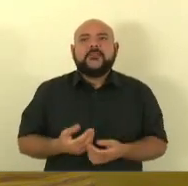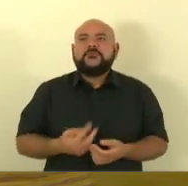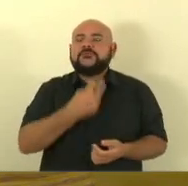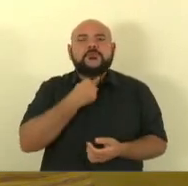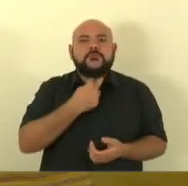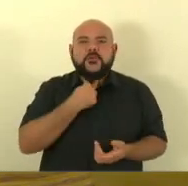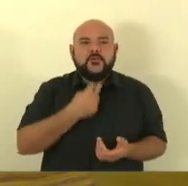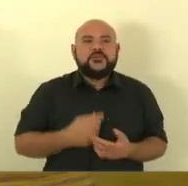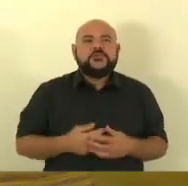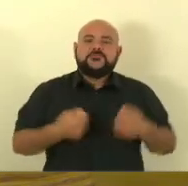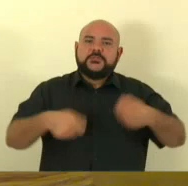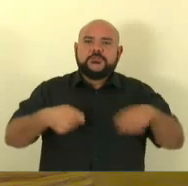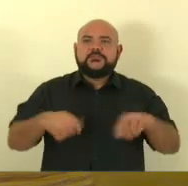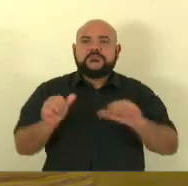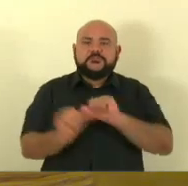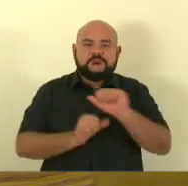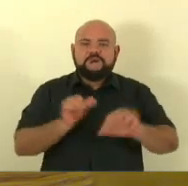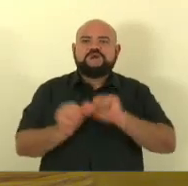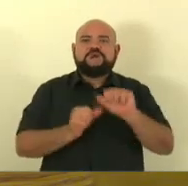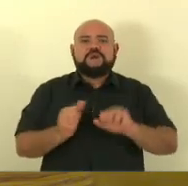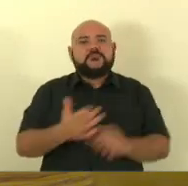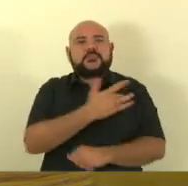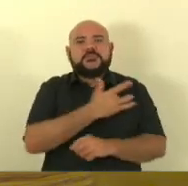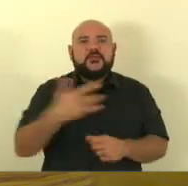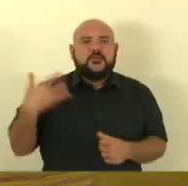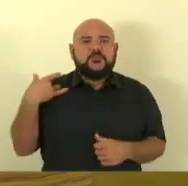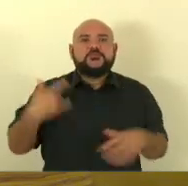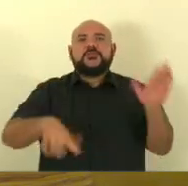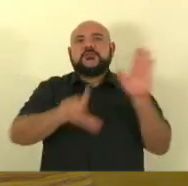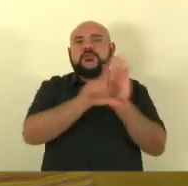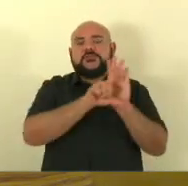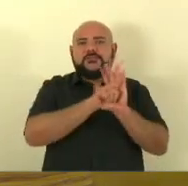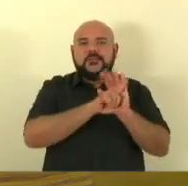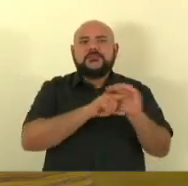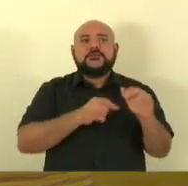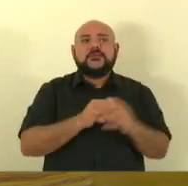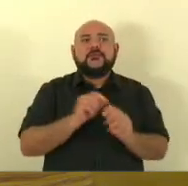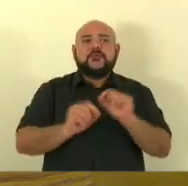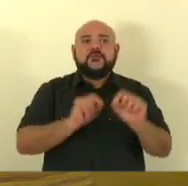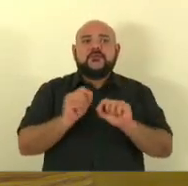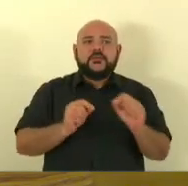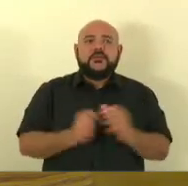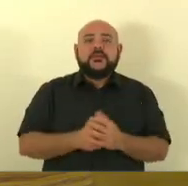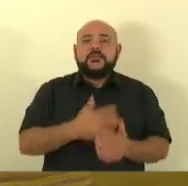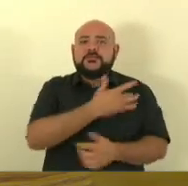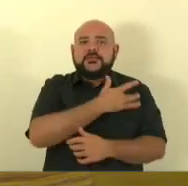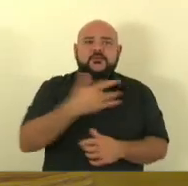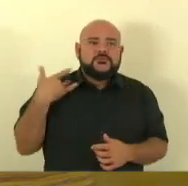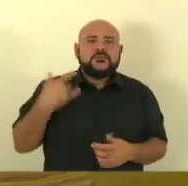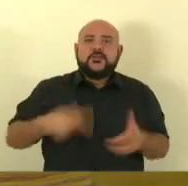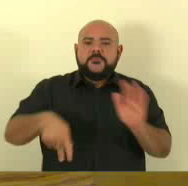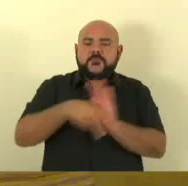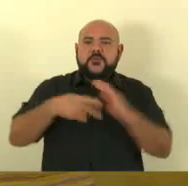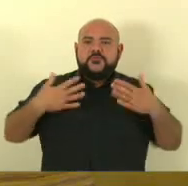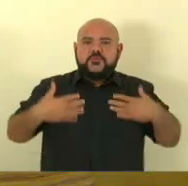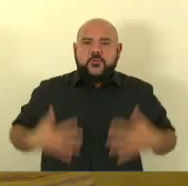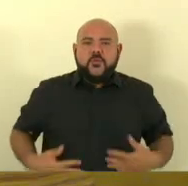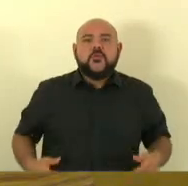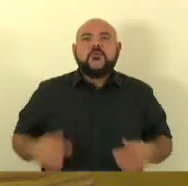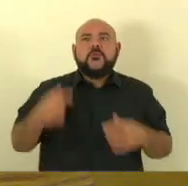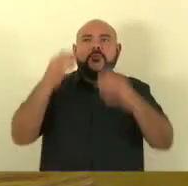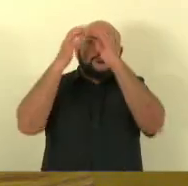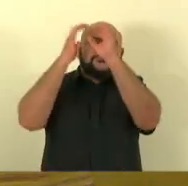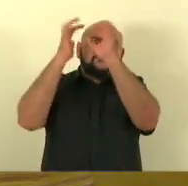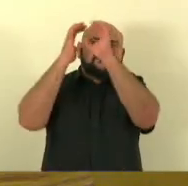vez que a saúde, pela definição da Organização Mundial da Saúde, a saúde é um bem-estar físico, mental e social. E nós sabemos